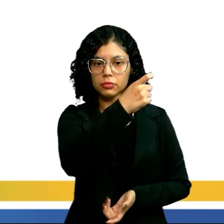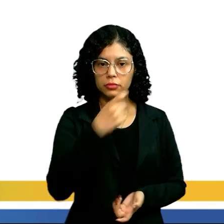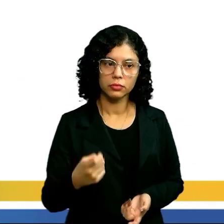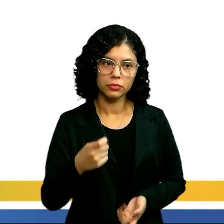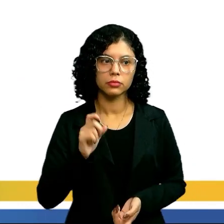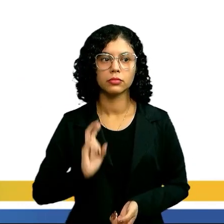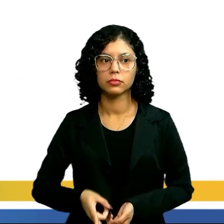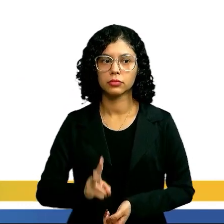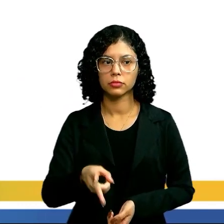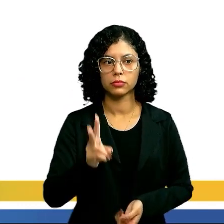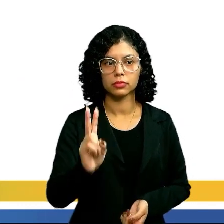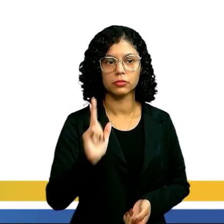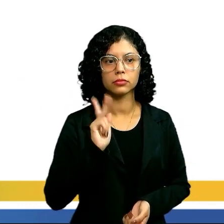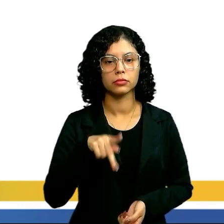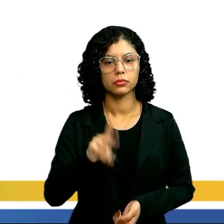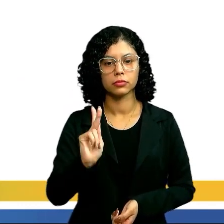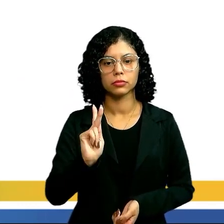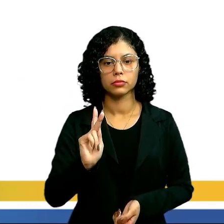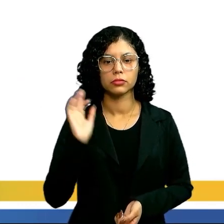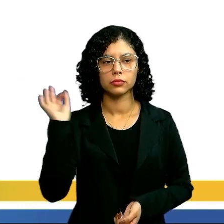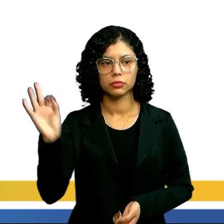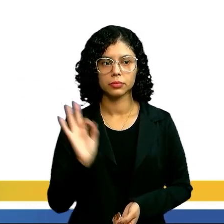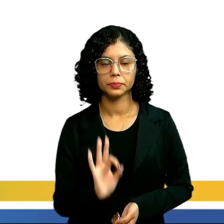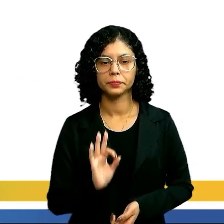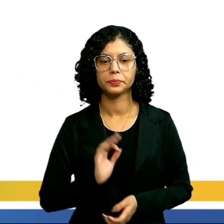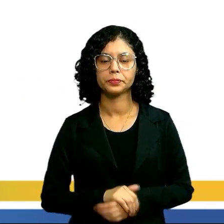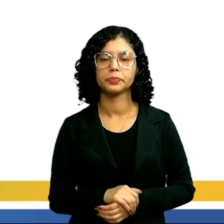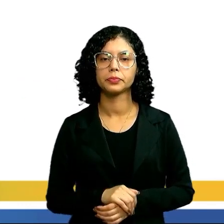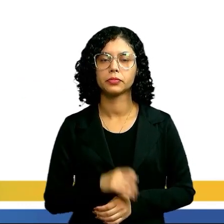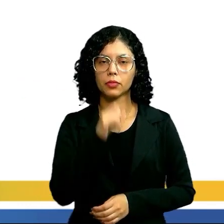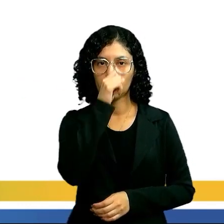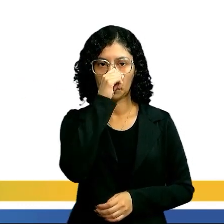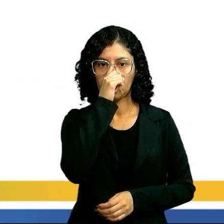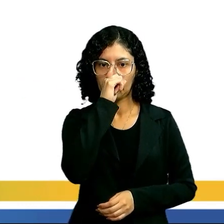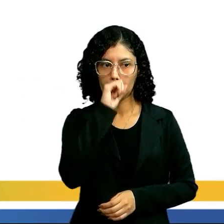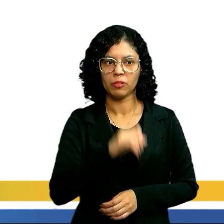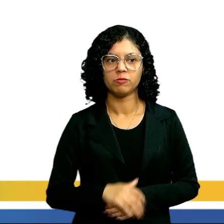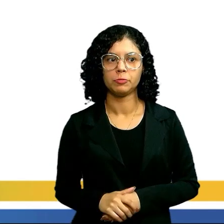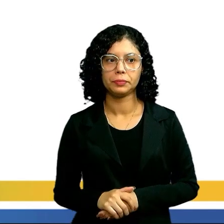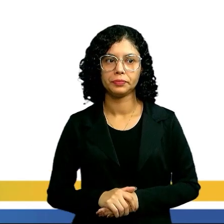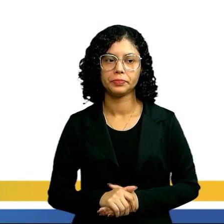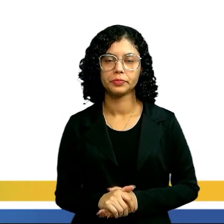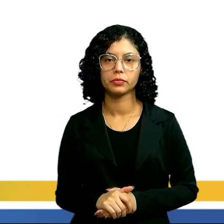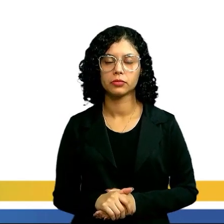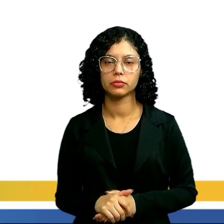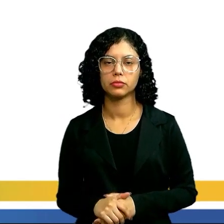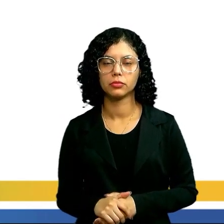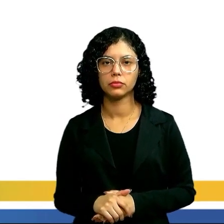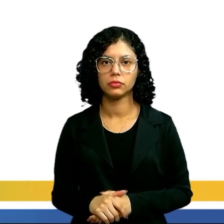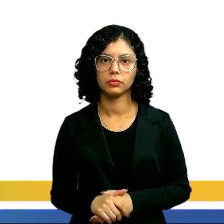proporcional a X com constante de proporcionalidade K. Assim